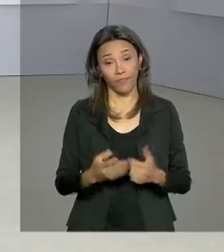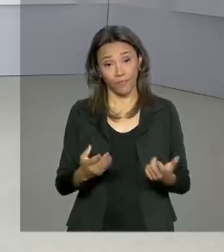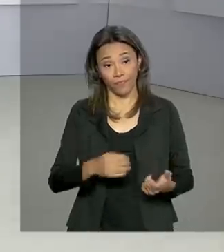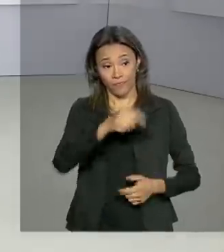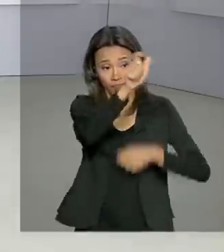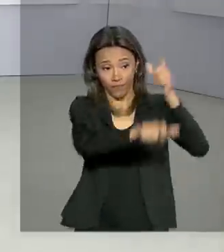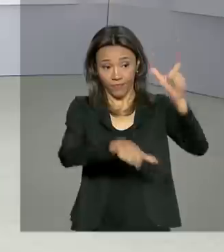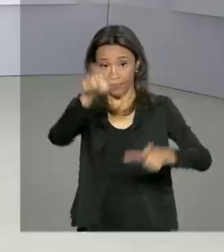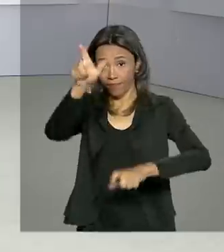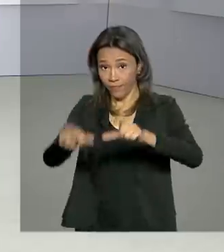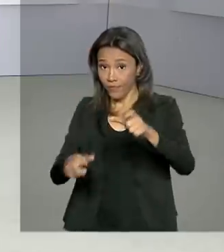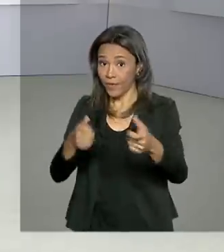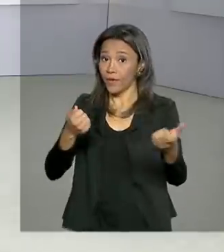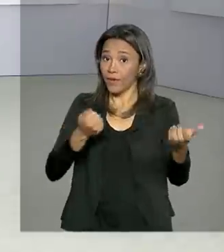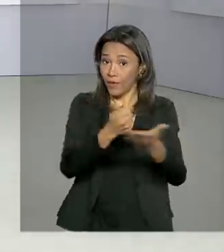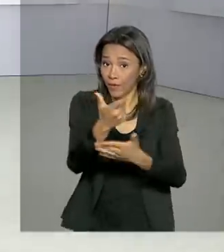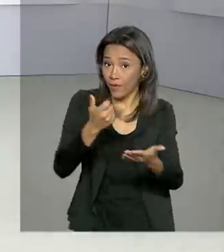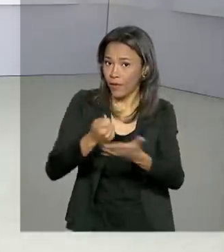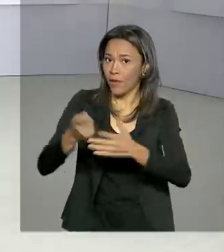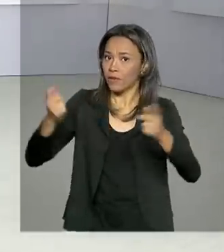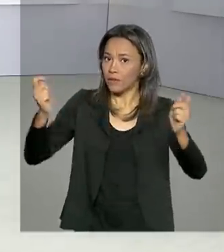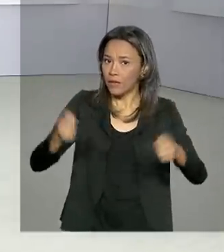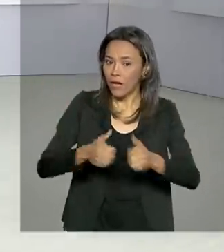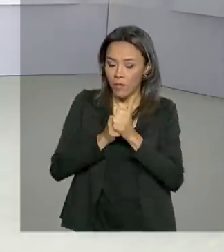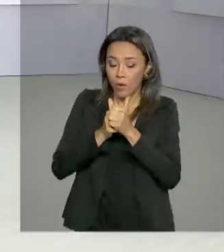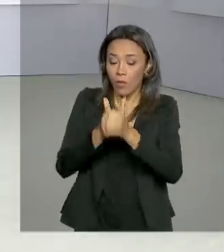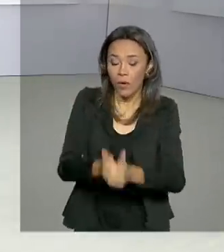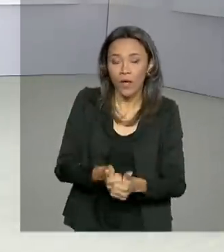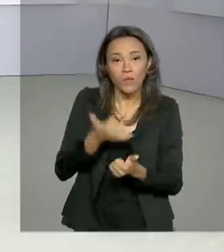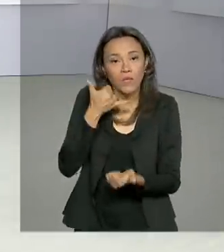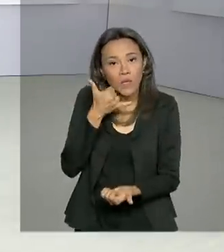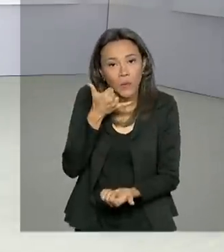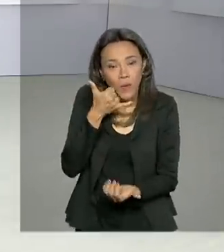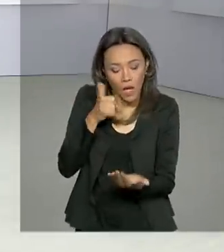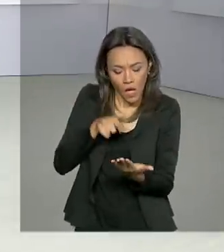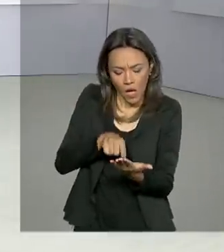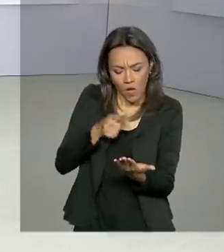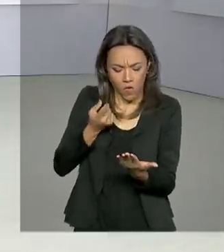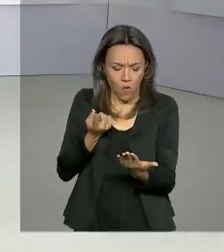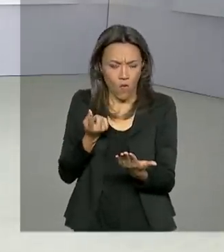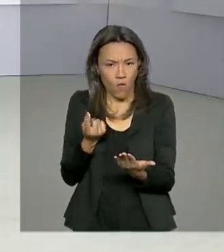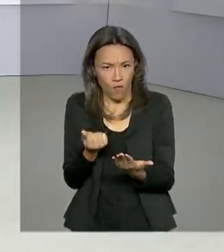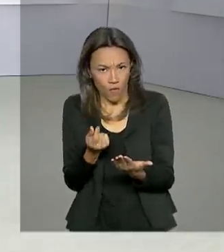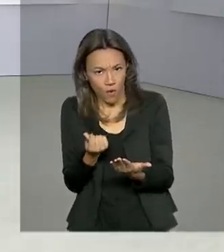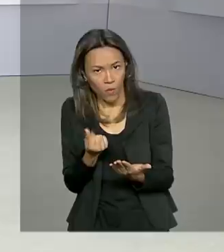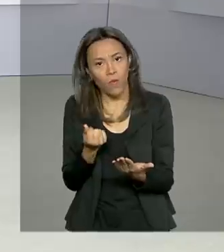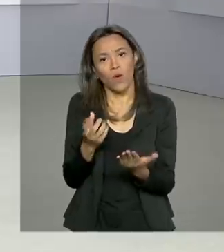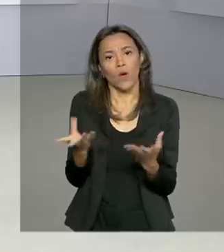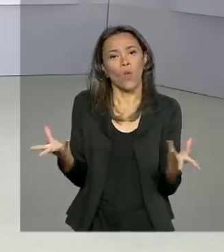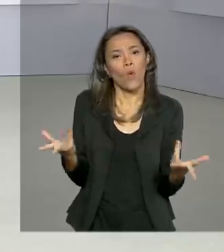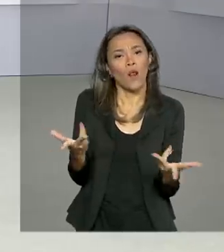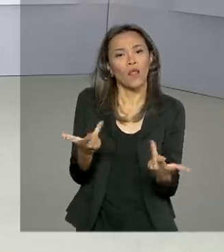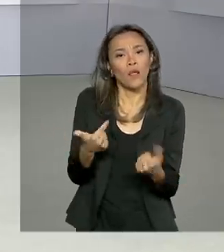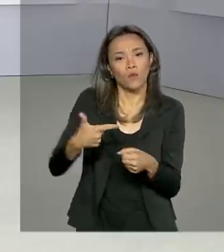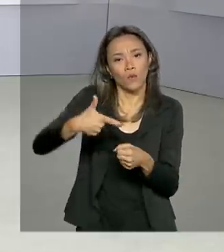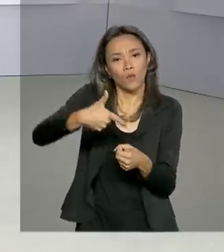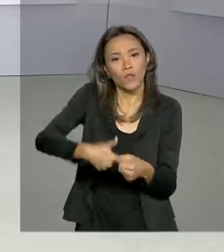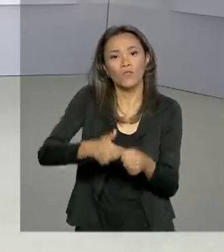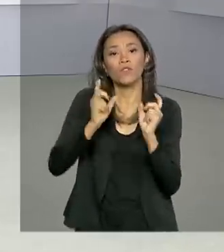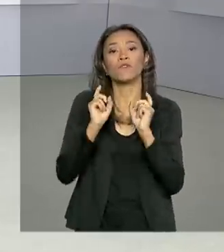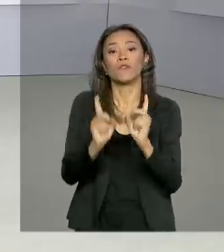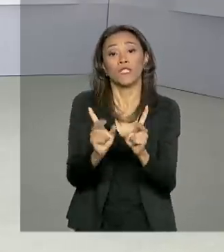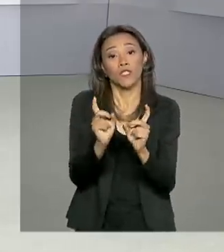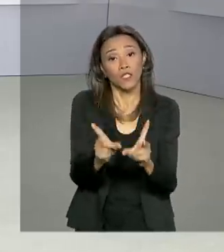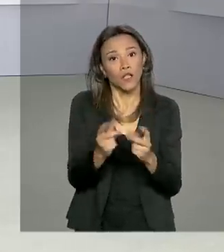Consumidores vão poder acompanhar pelo celular os preços e a qualidade dos combustíveis vendidos nos postos.